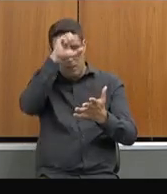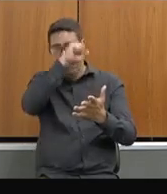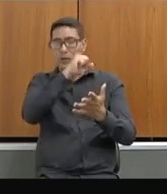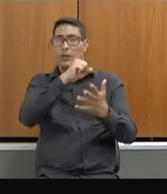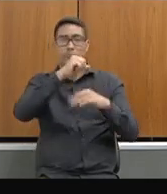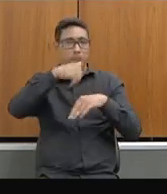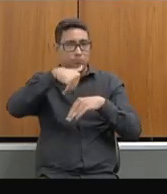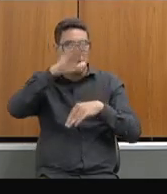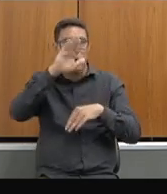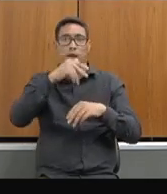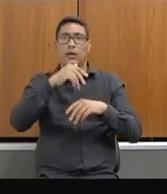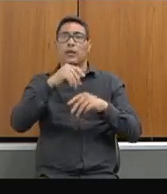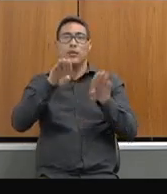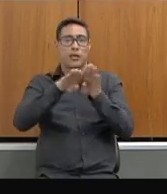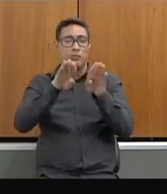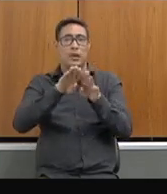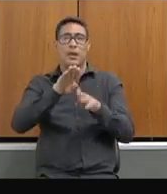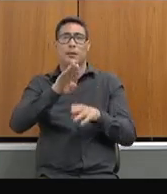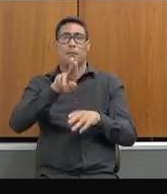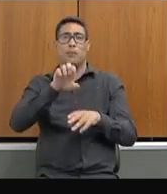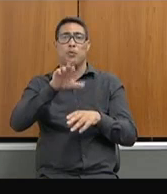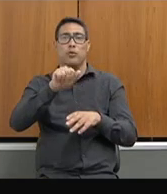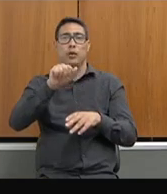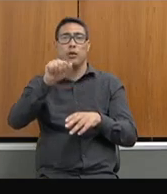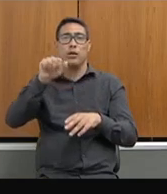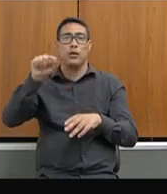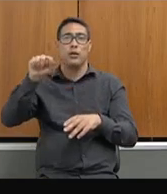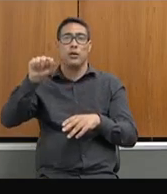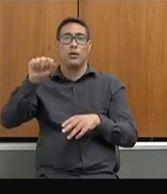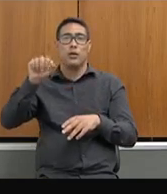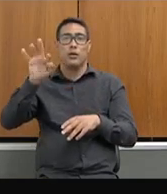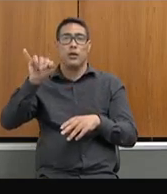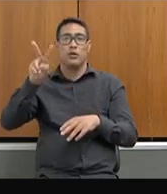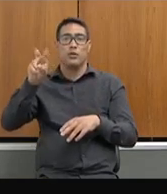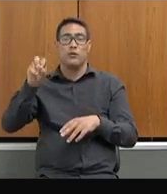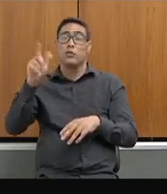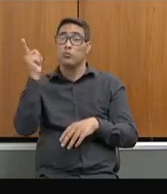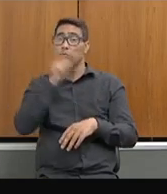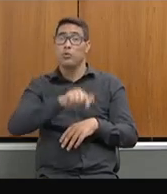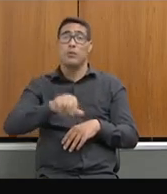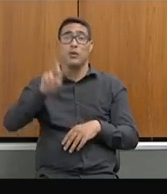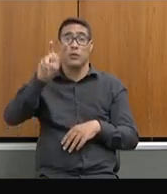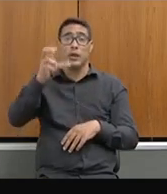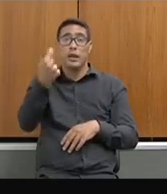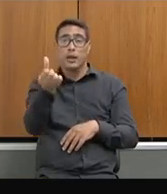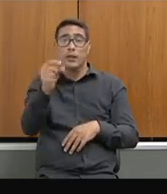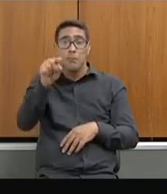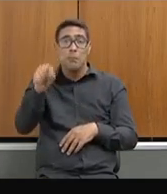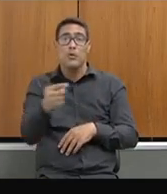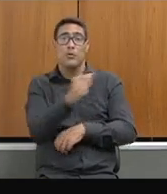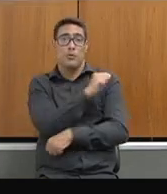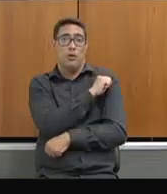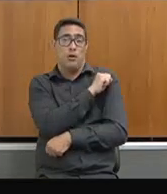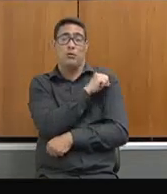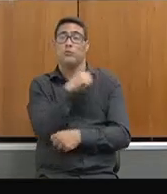todo esse momento, com a busca ativa e já conseguimos retomar com 56 mil, mais de 56 mil estudantes para dentro das escolas. E temos